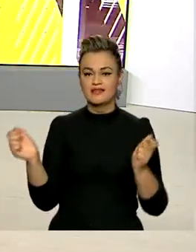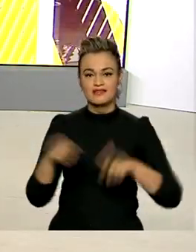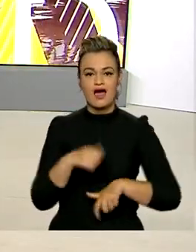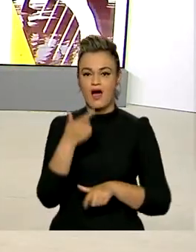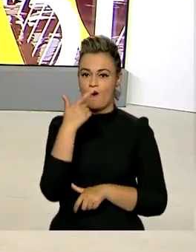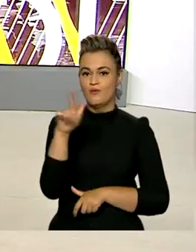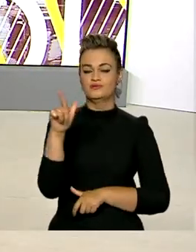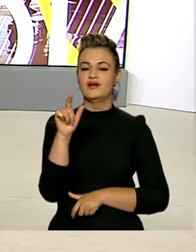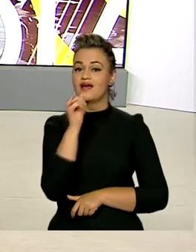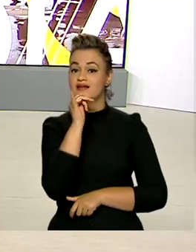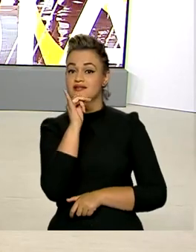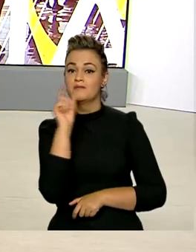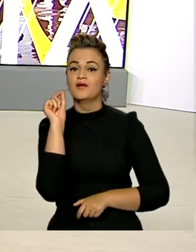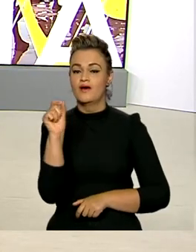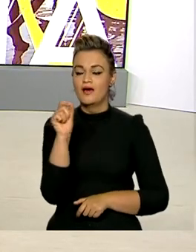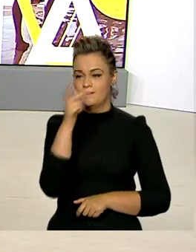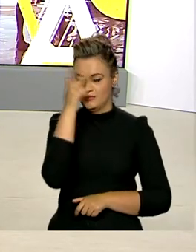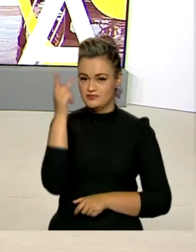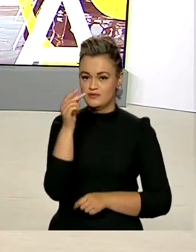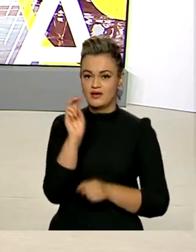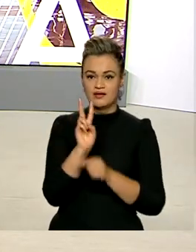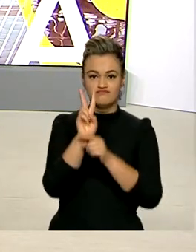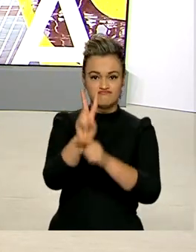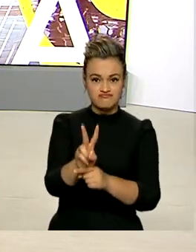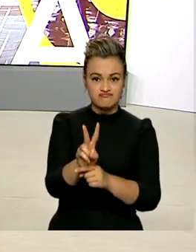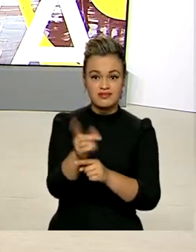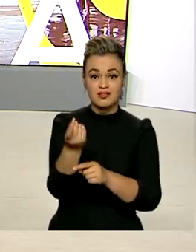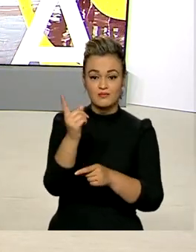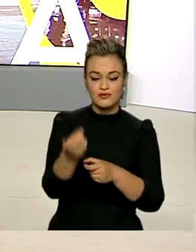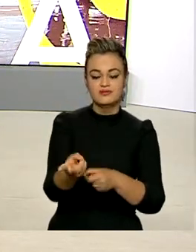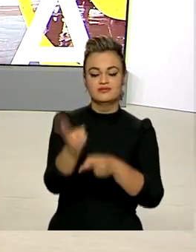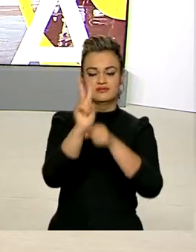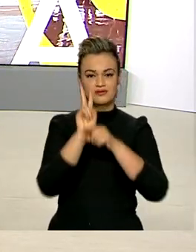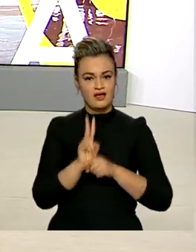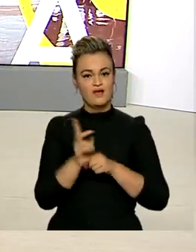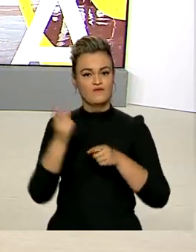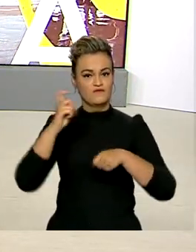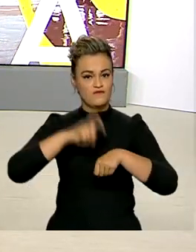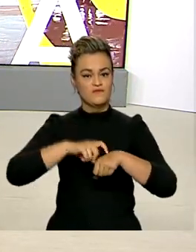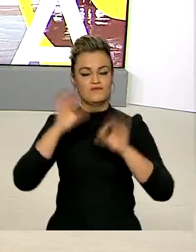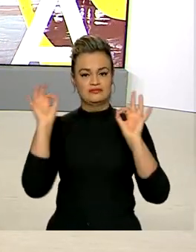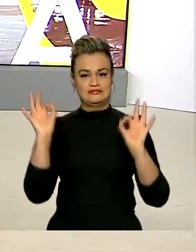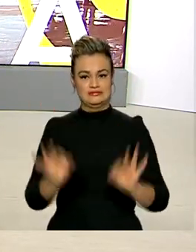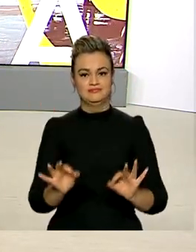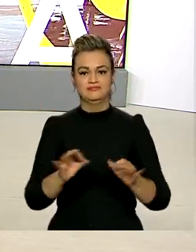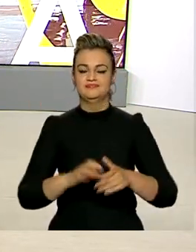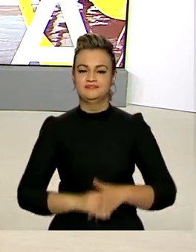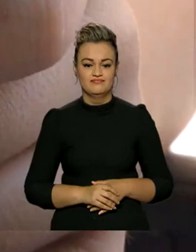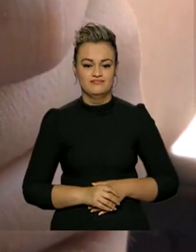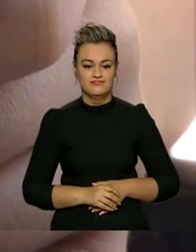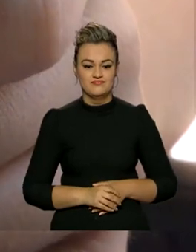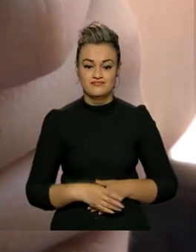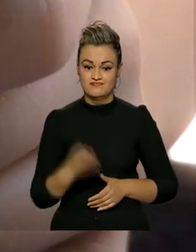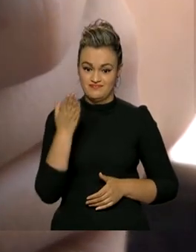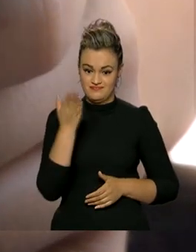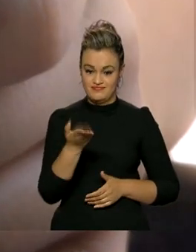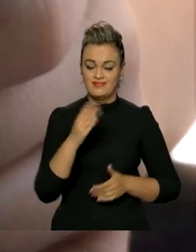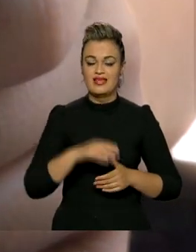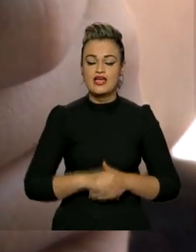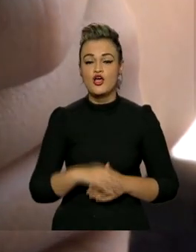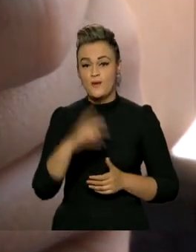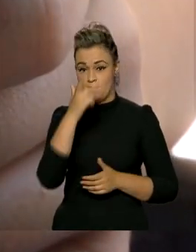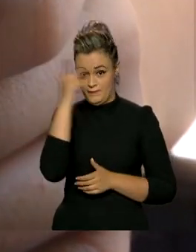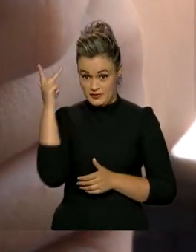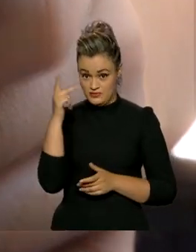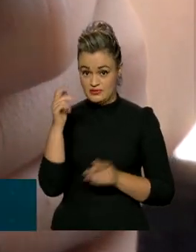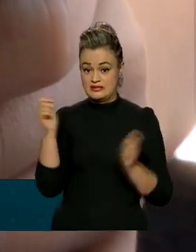funcionalidade. Agora, o investidor poderá resgatar títulos e receber o dinheiro no mesmo dia. Com o Tesouro Direto,